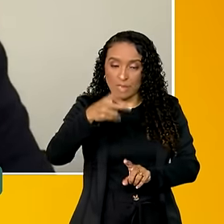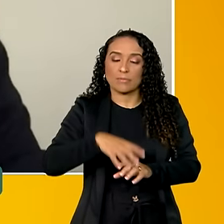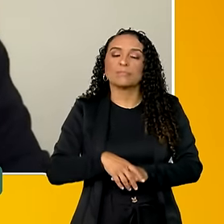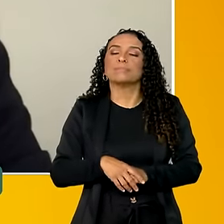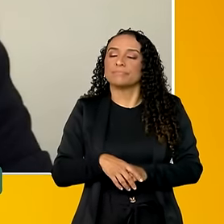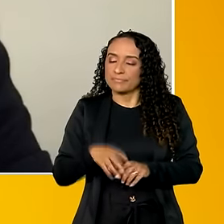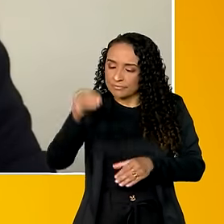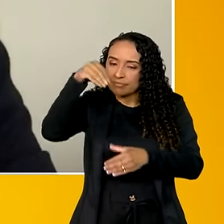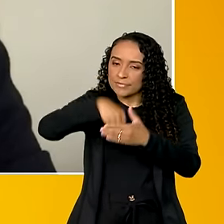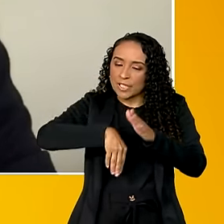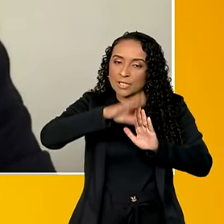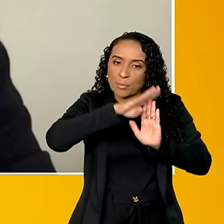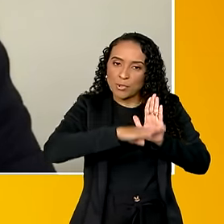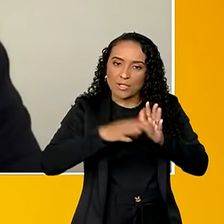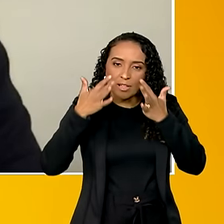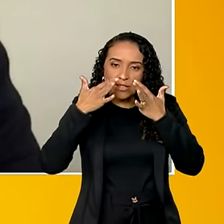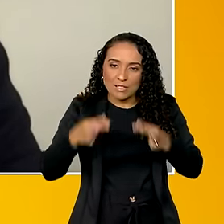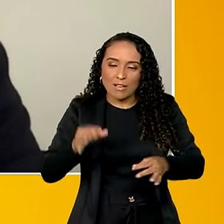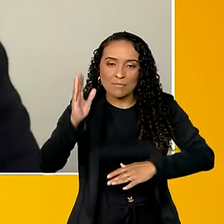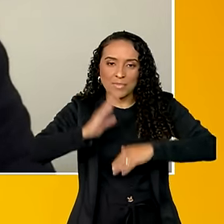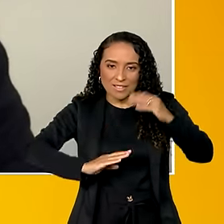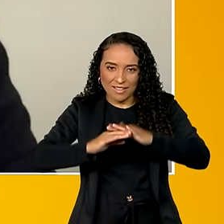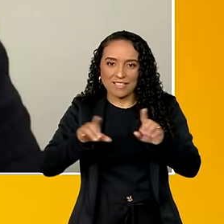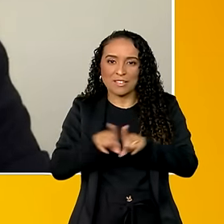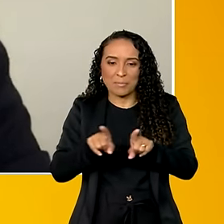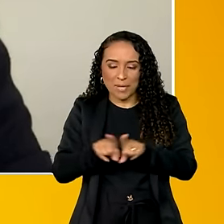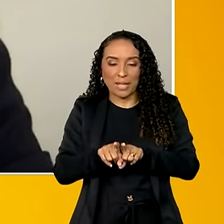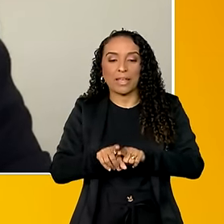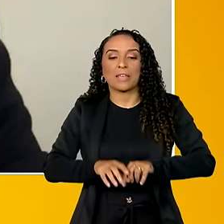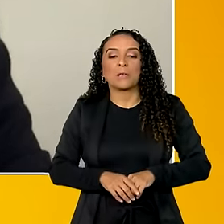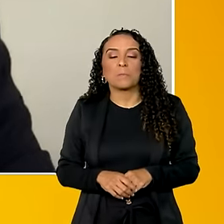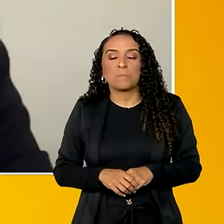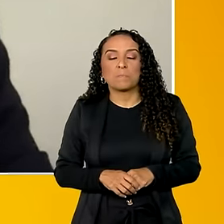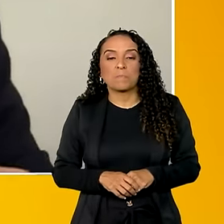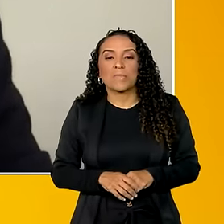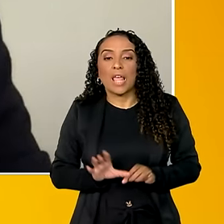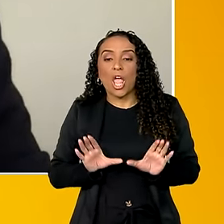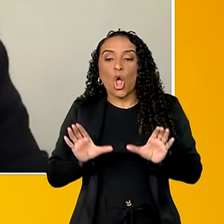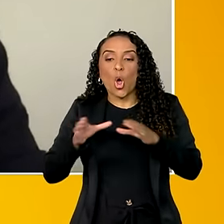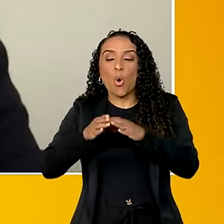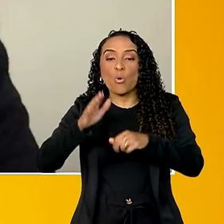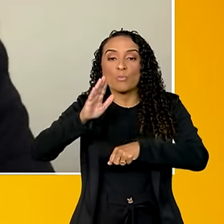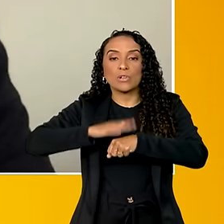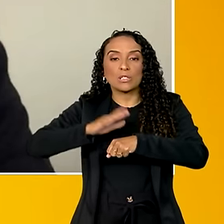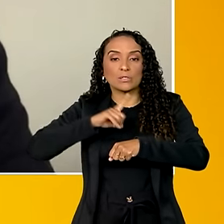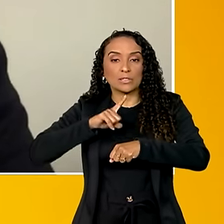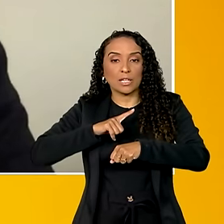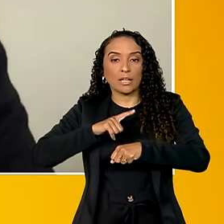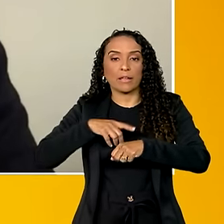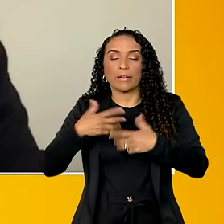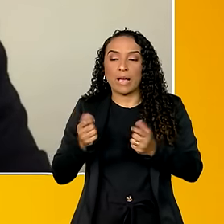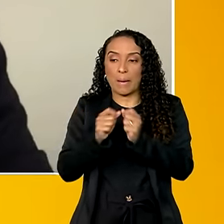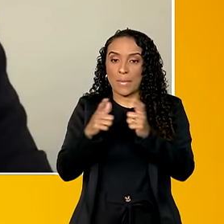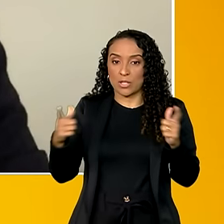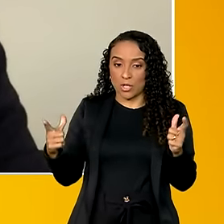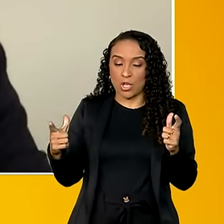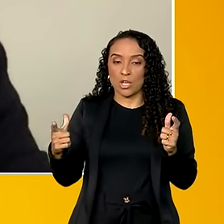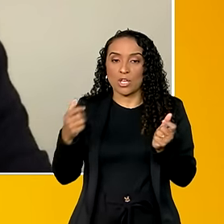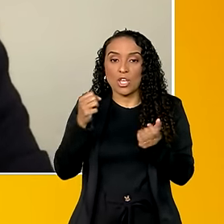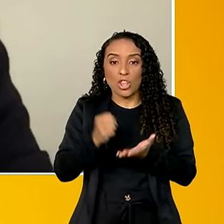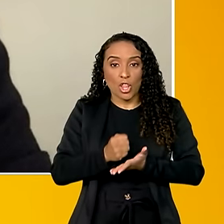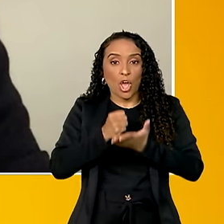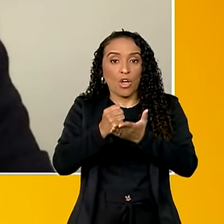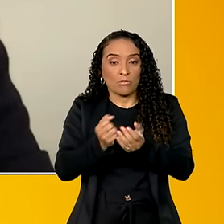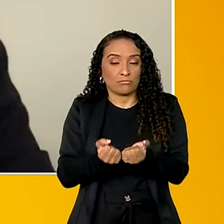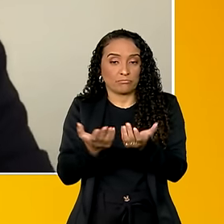da Política Nacional de Atenção Especializada, a PNAES, um conjunto de ações. Além dessa ampliação da oferta,